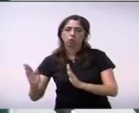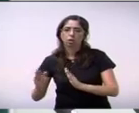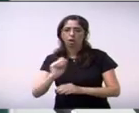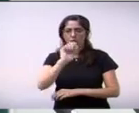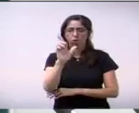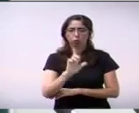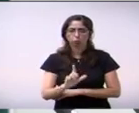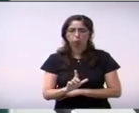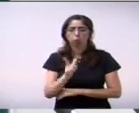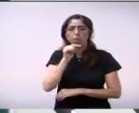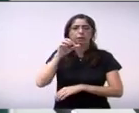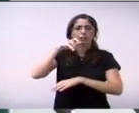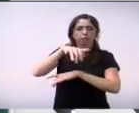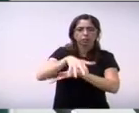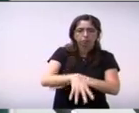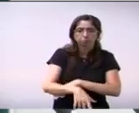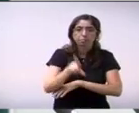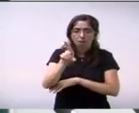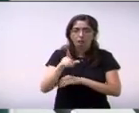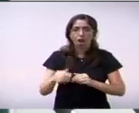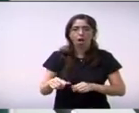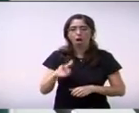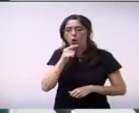zoológico entre vários